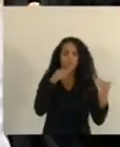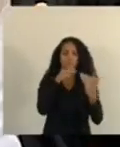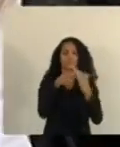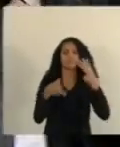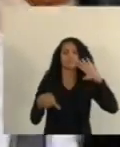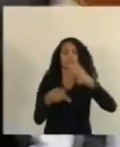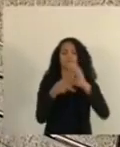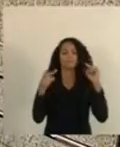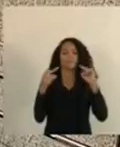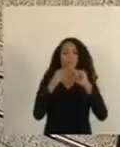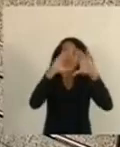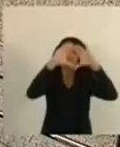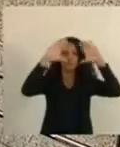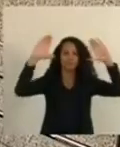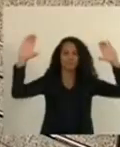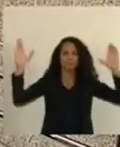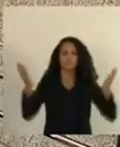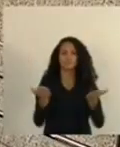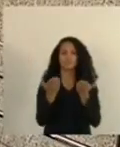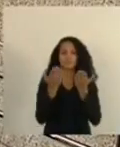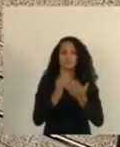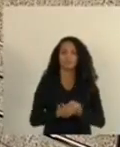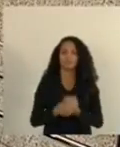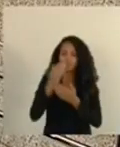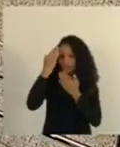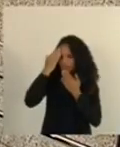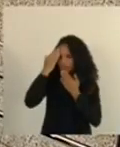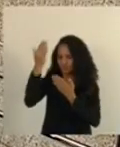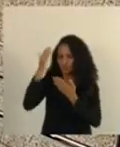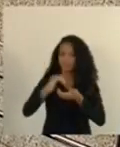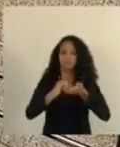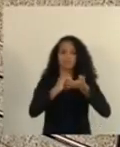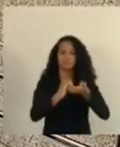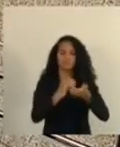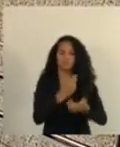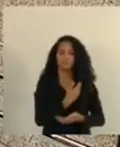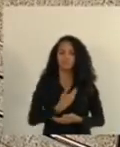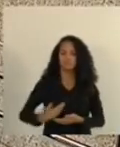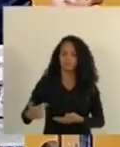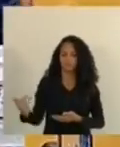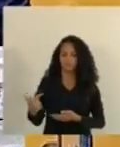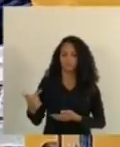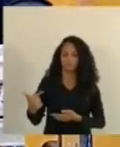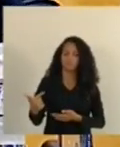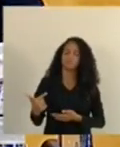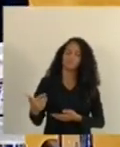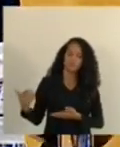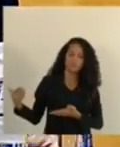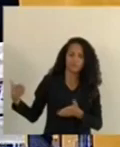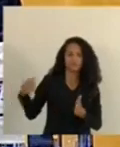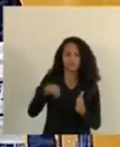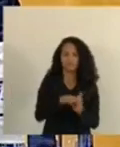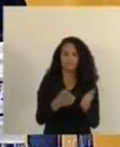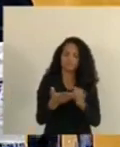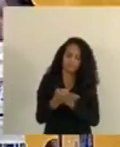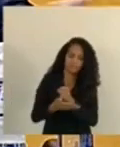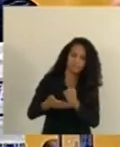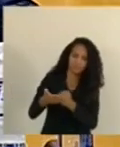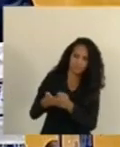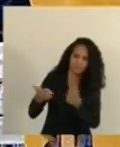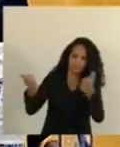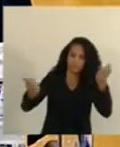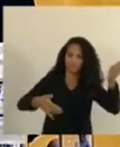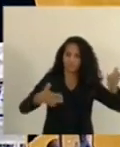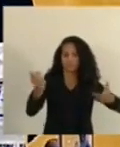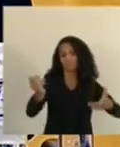Muito obrigado. Quero cumprimentar também o nosso vice-líder do governo, que chegou para orientar a base no que